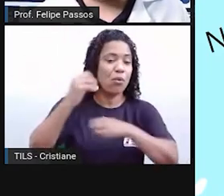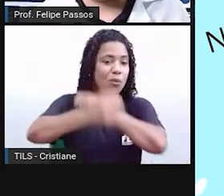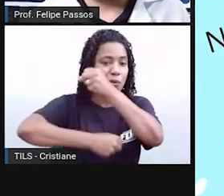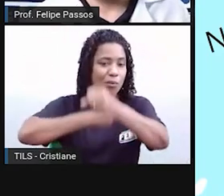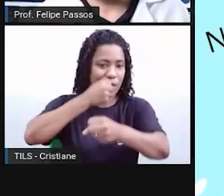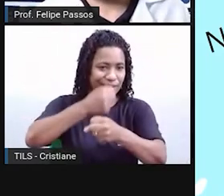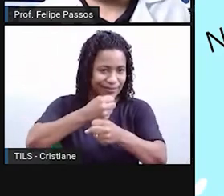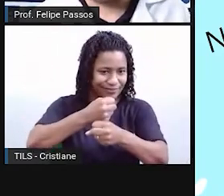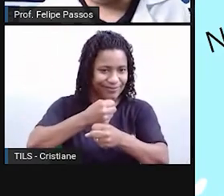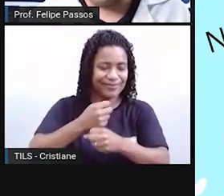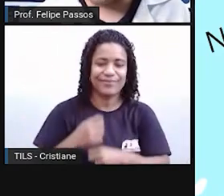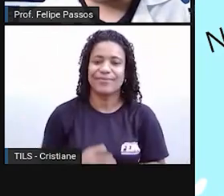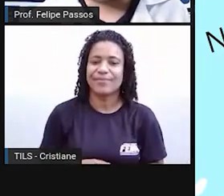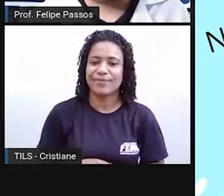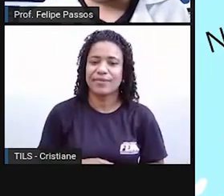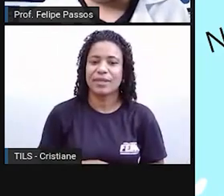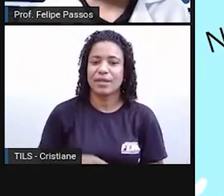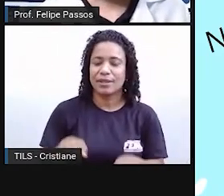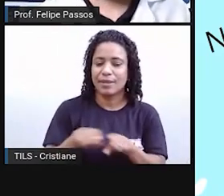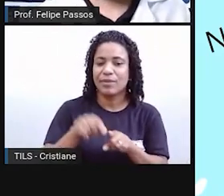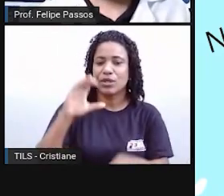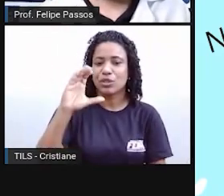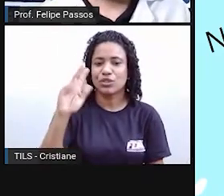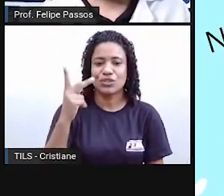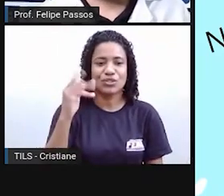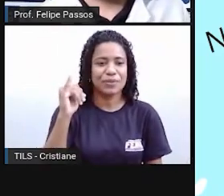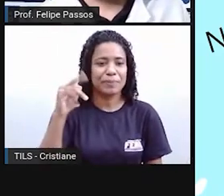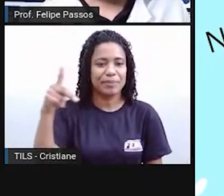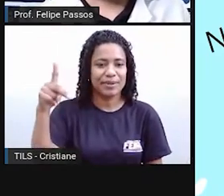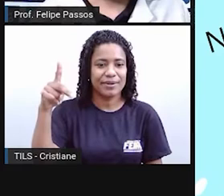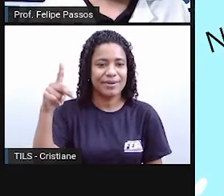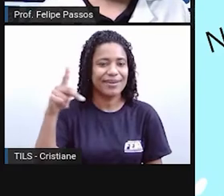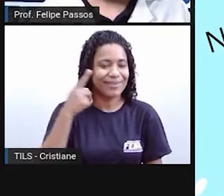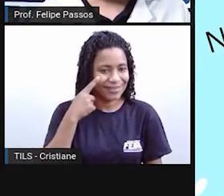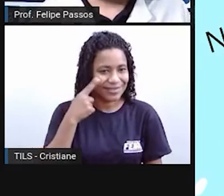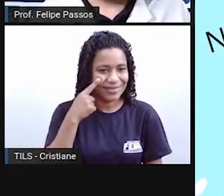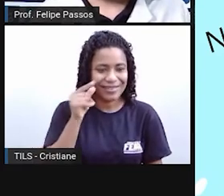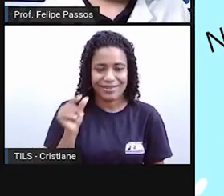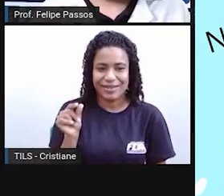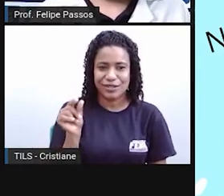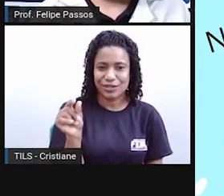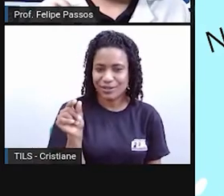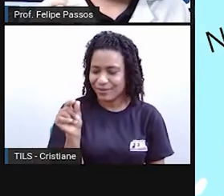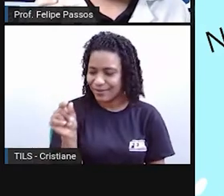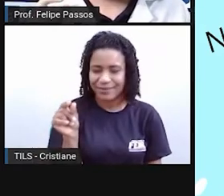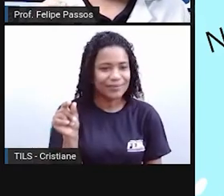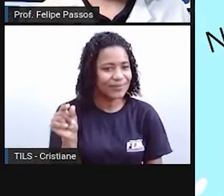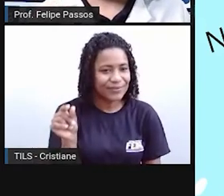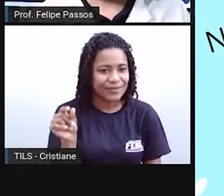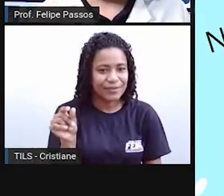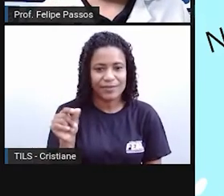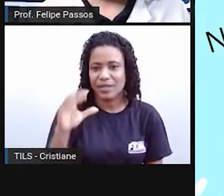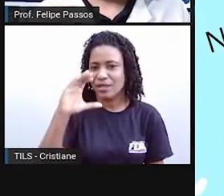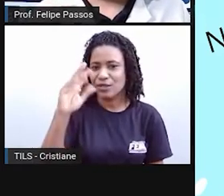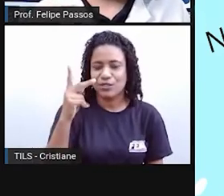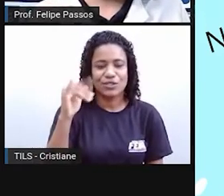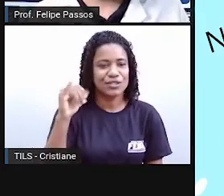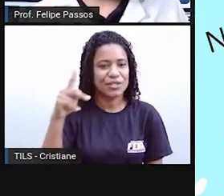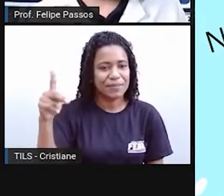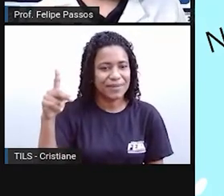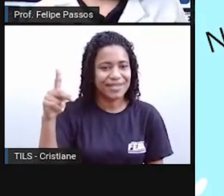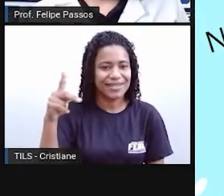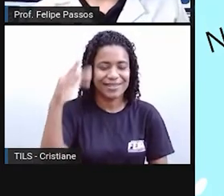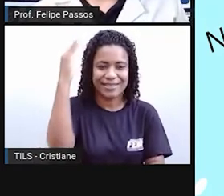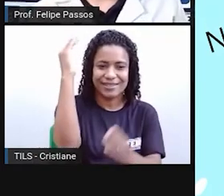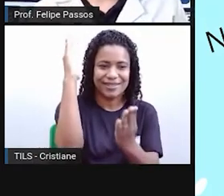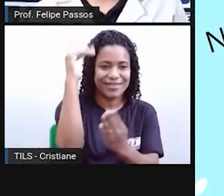Chip, a palavra inglesa também, que na verdade ela significaria o quê? Pedaço, né? Por exemplo, chip de madeira, é um pedacinho